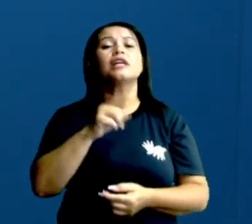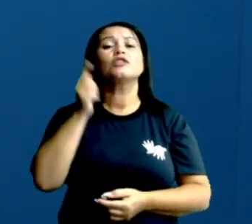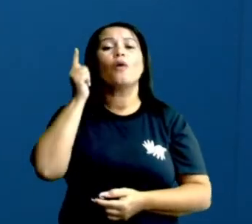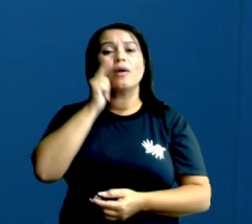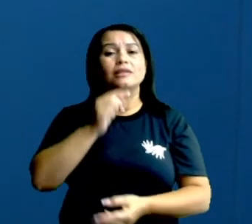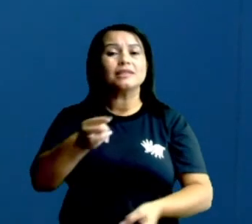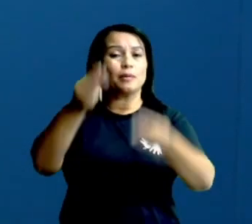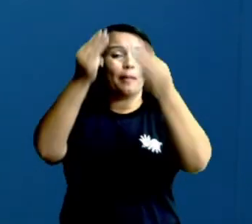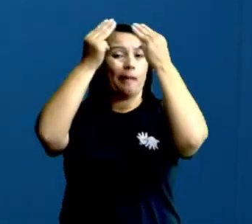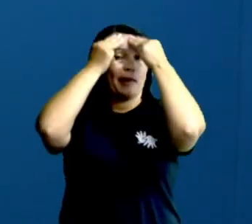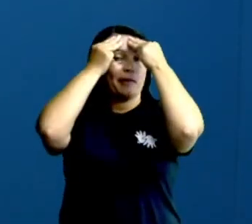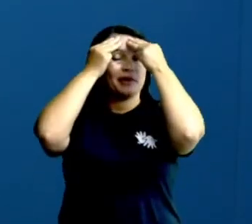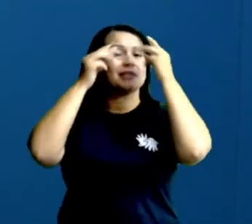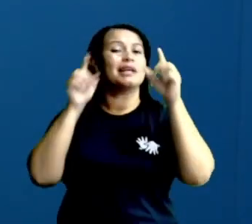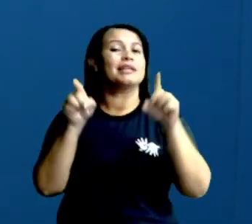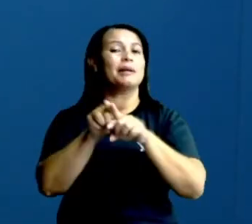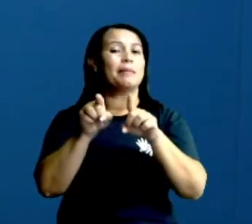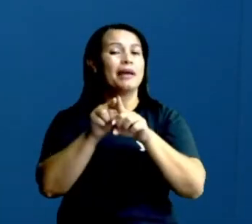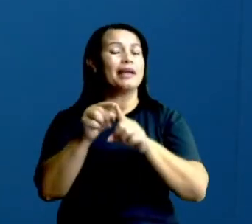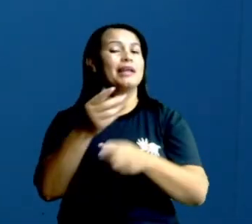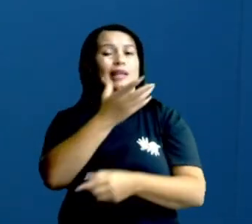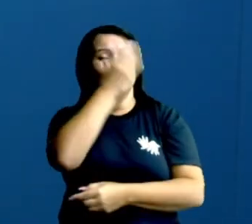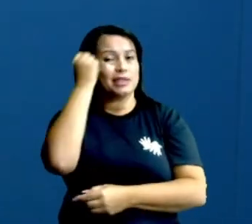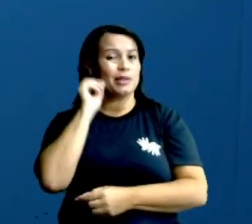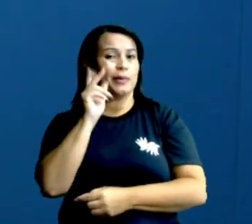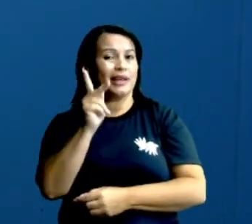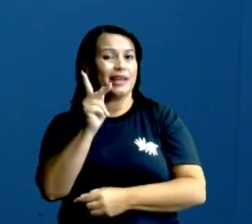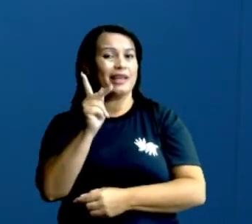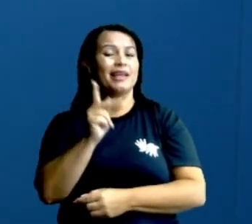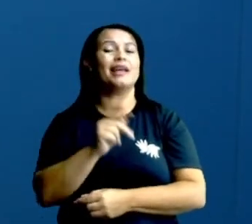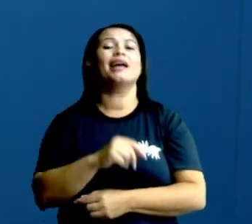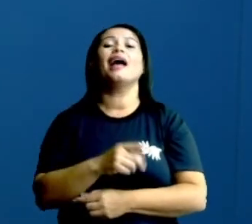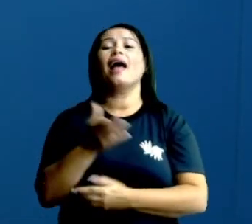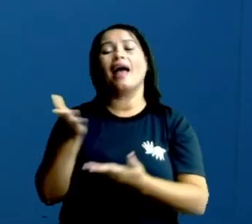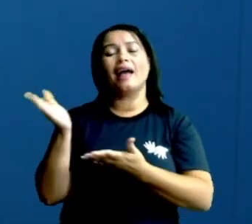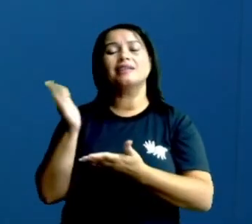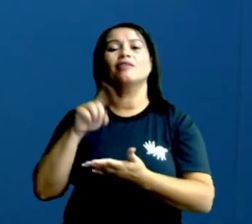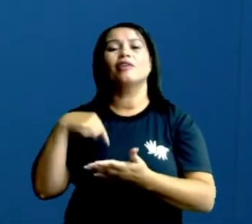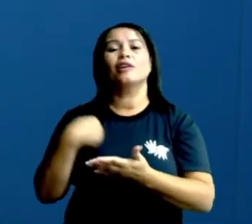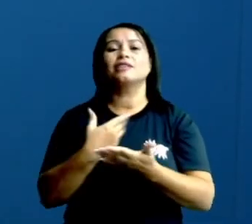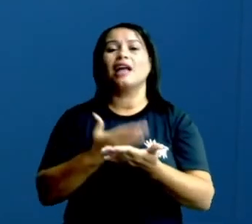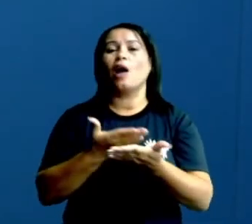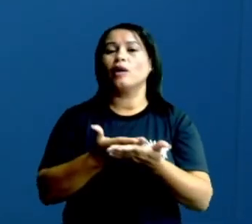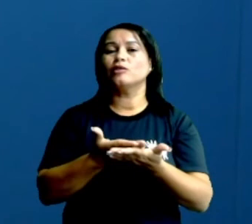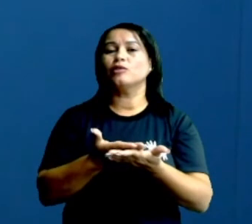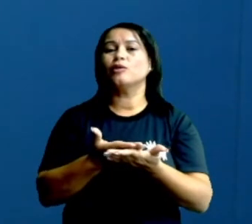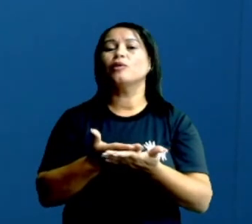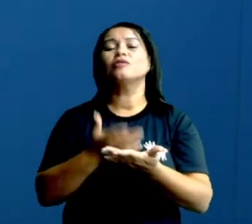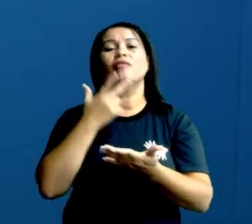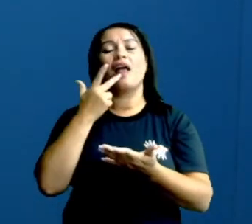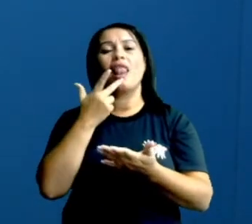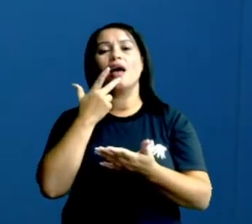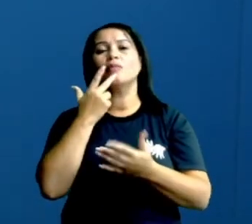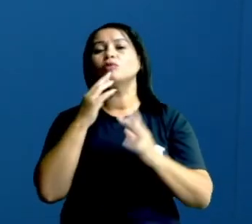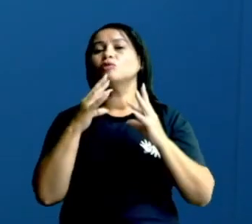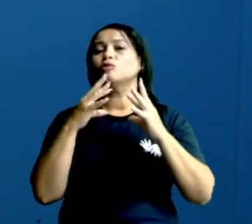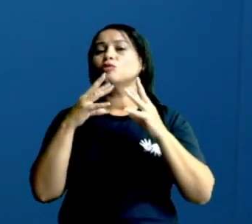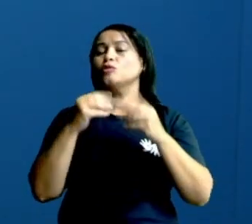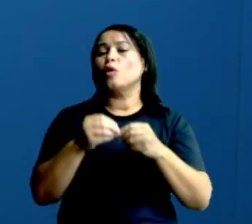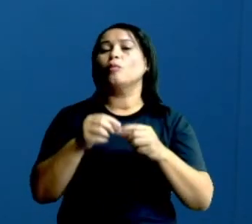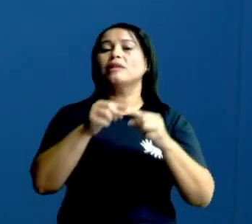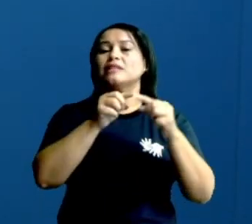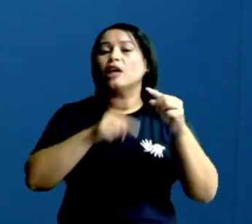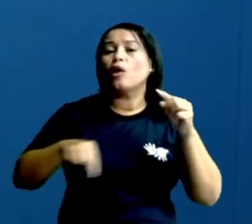memorizarem e não esquecerem. Ok? Então essa foi a nossa aula de hoje. Falamos sobre